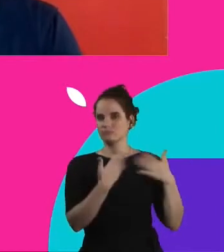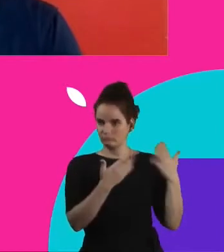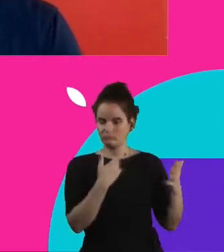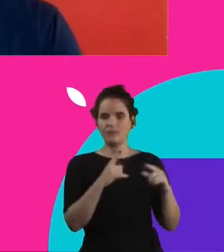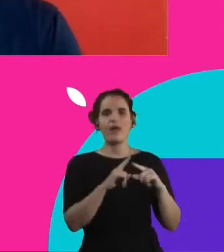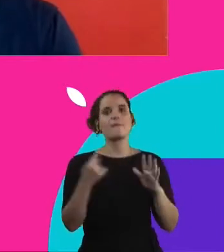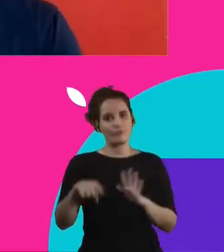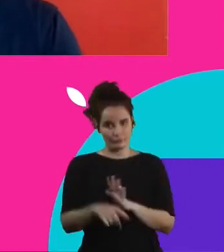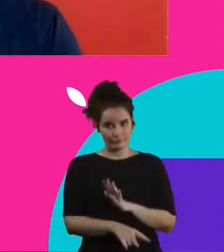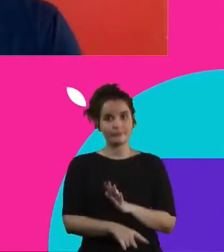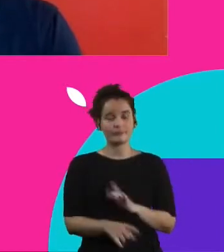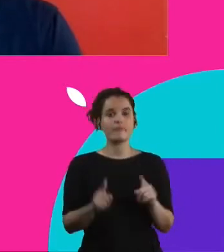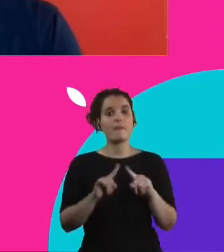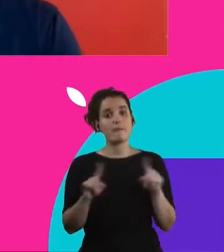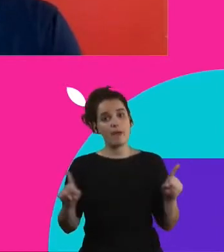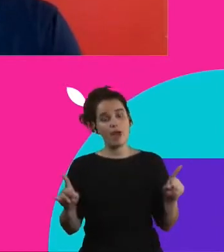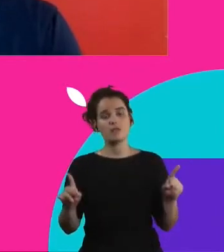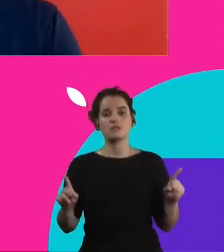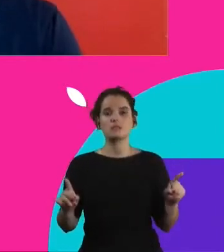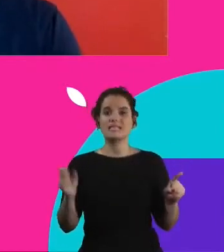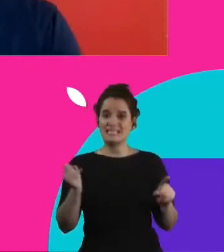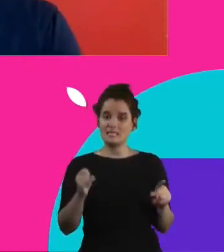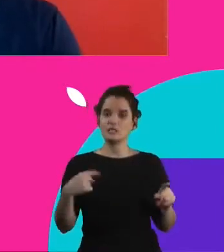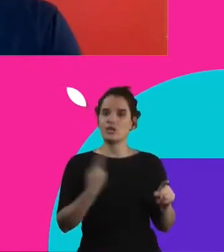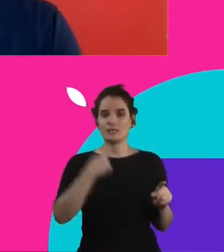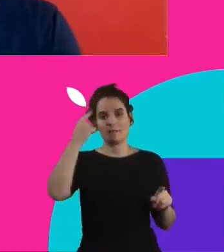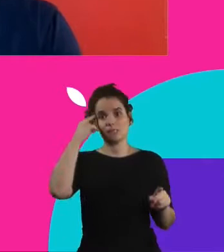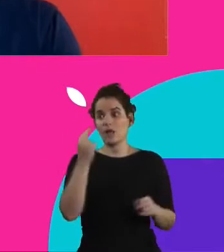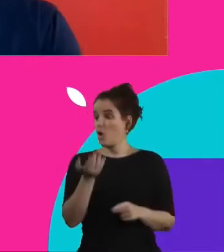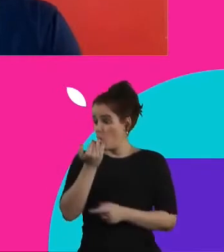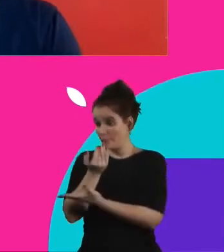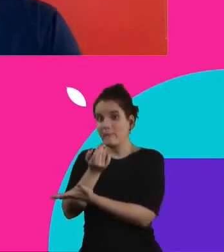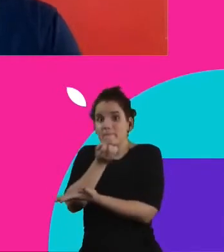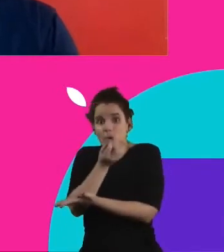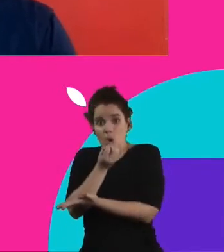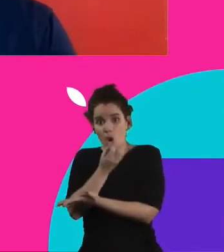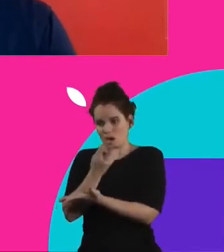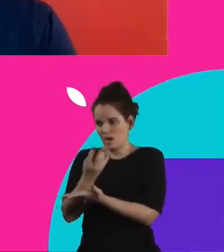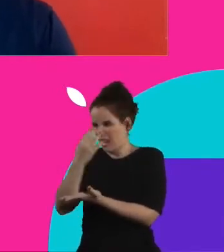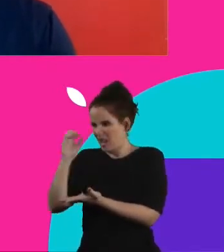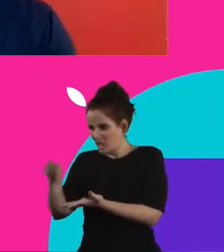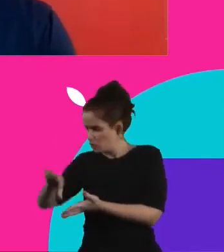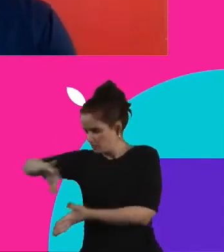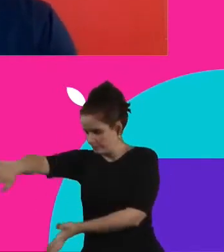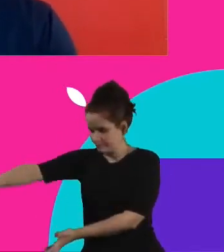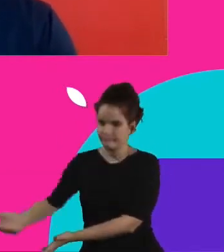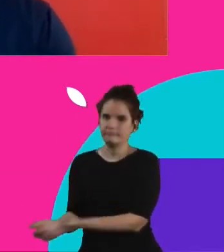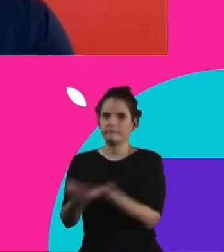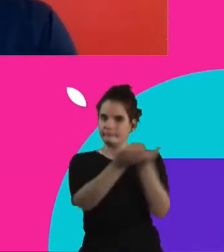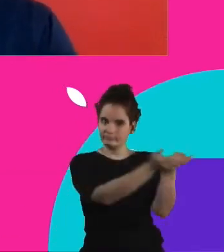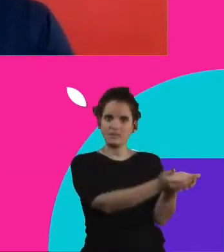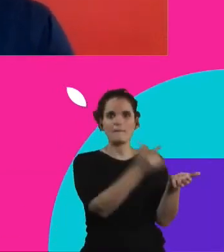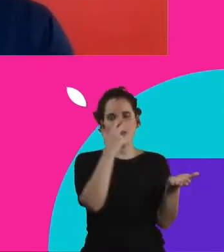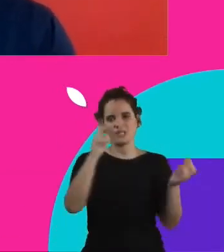muito mais profunda. Porém, quando a gente endereça, né, alimentos que são bons para consumo, que serão desperdiçados, a gente minimiza o impacto,